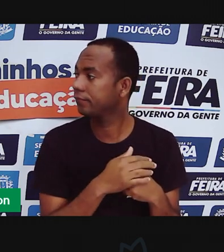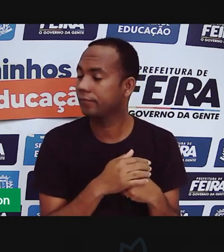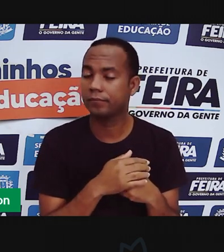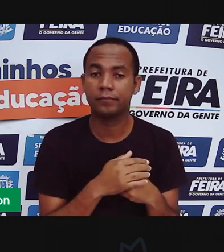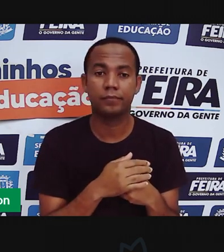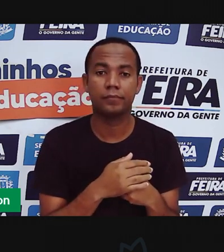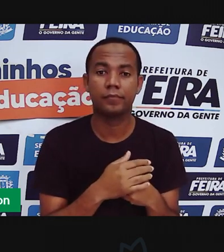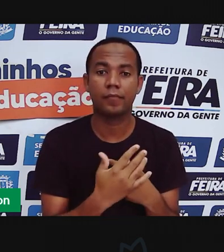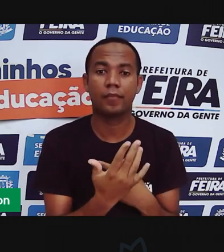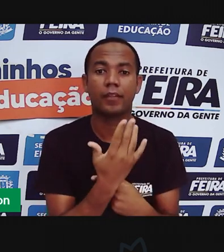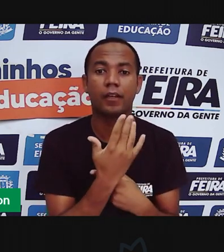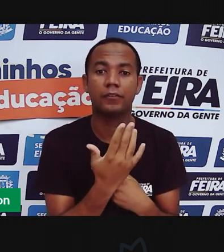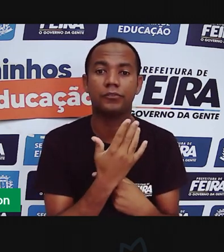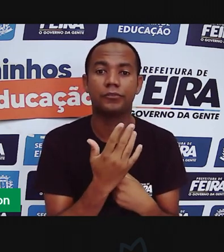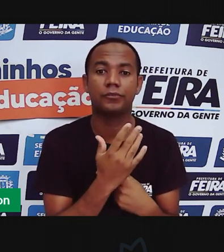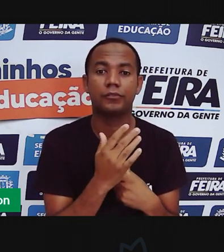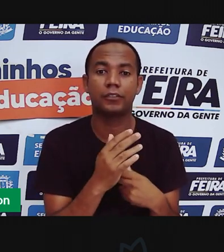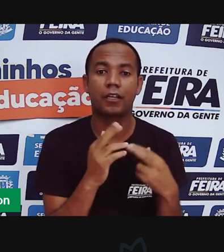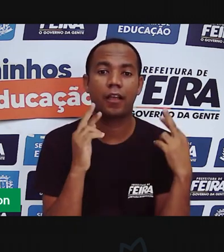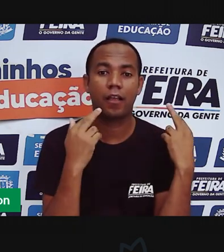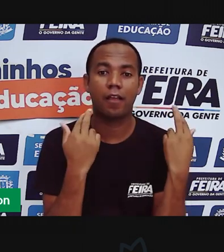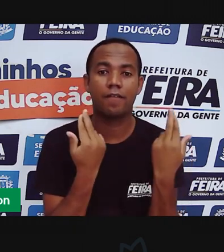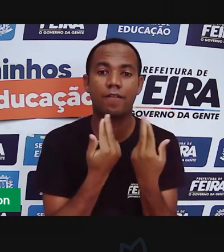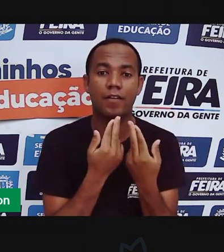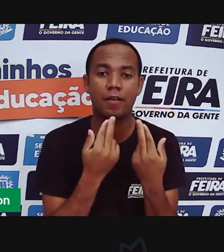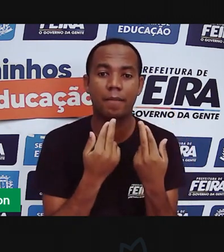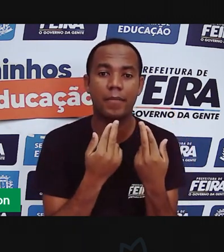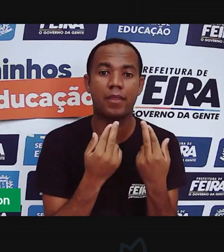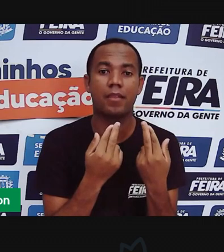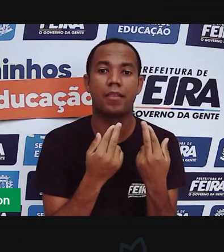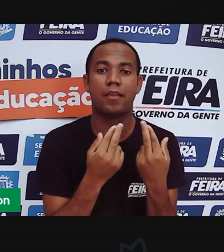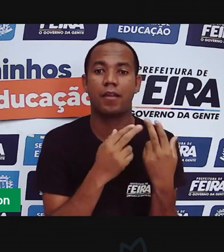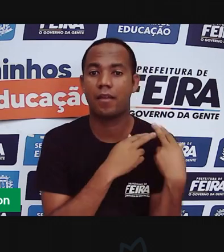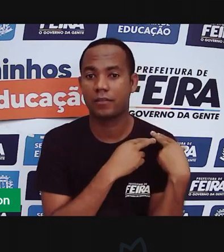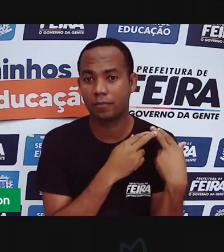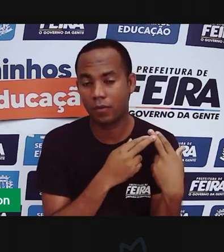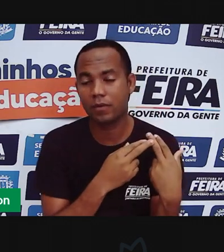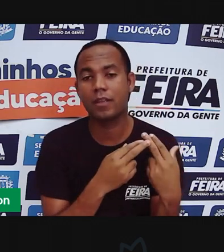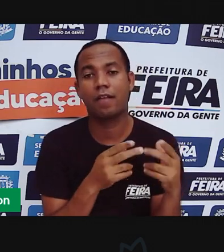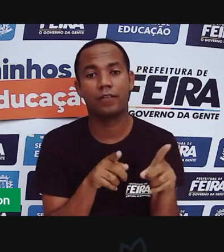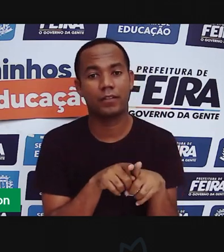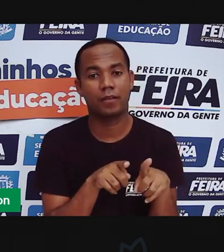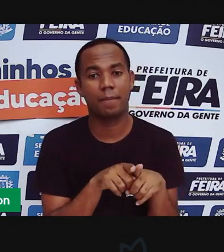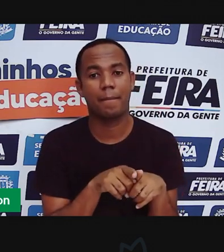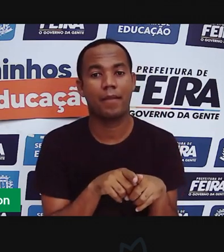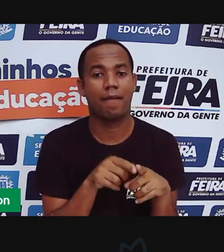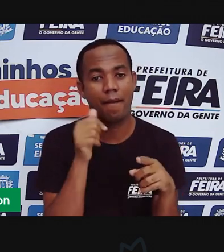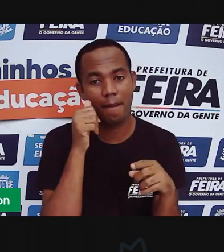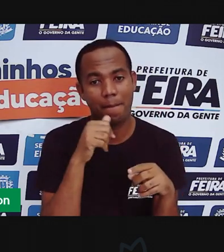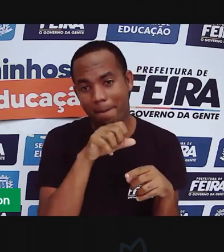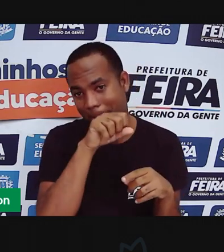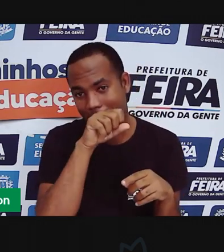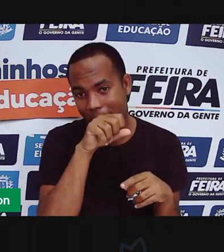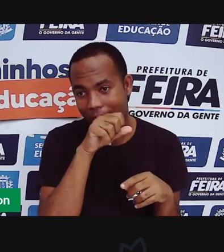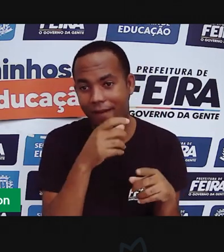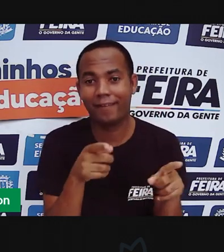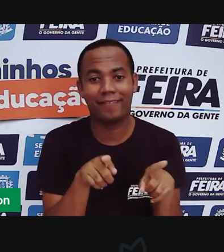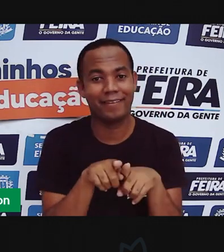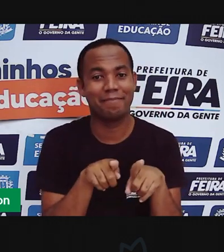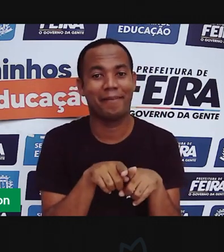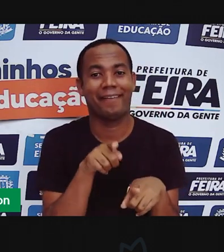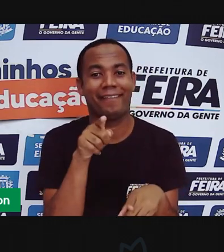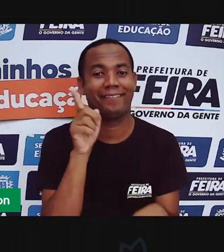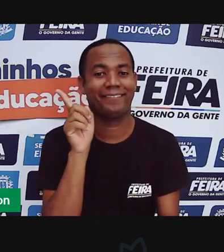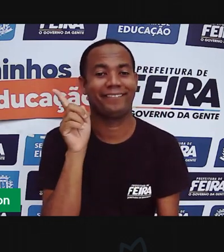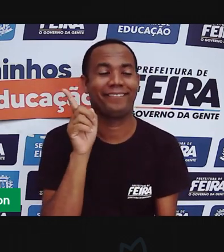Pedir auxílio ao mais velho, tá? Você vai fazer em casa, Anderson? Você vai pedir ajuda pra sua mãe, viu? Nada de fazer sozinho.